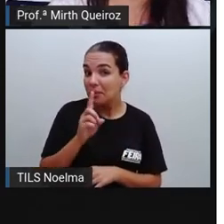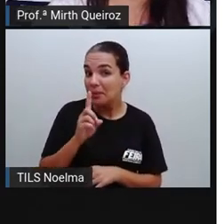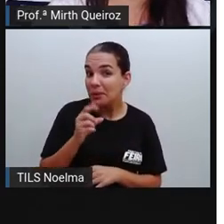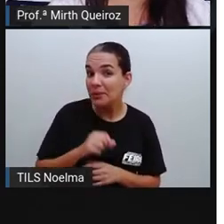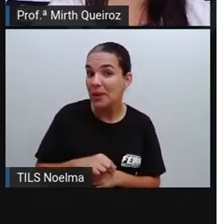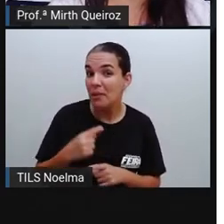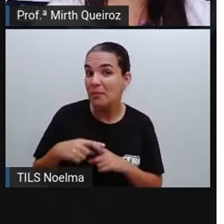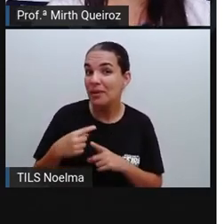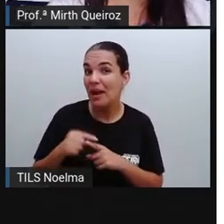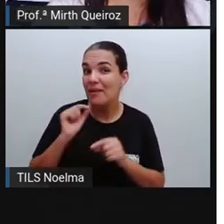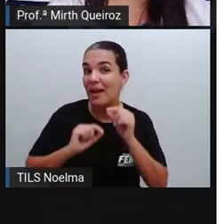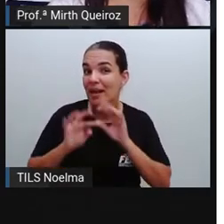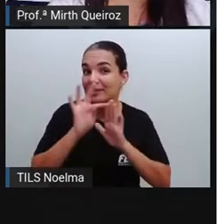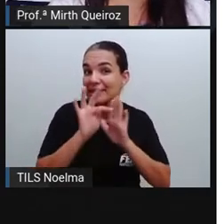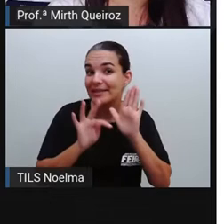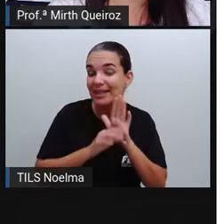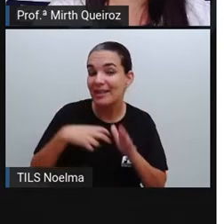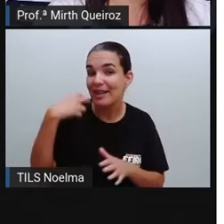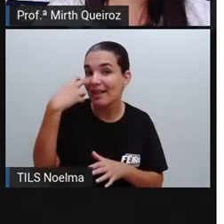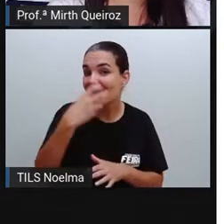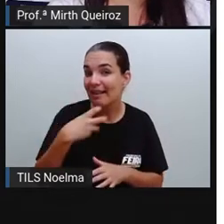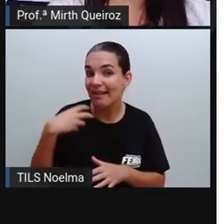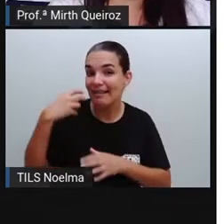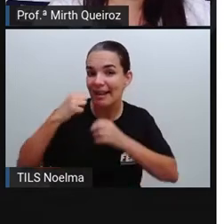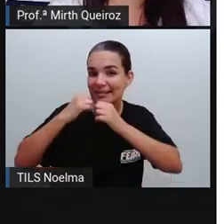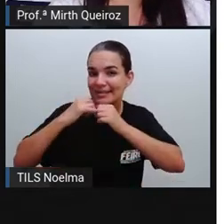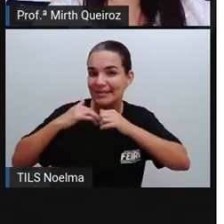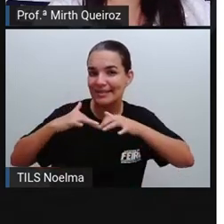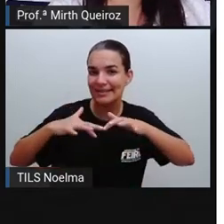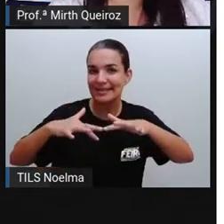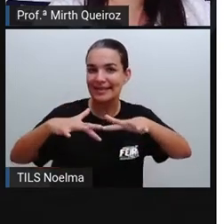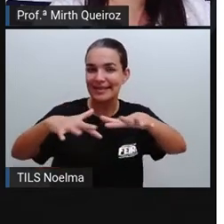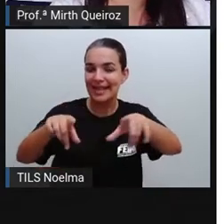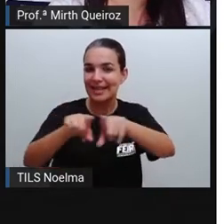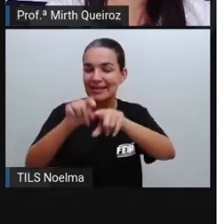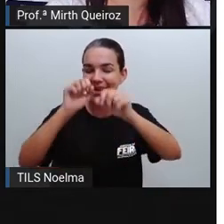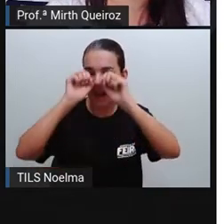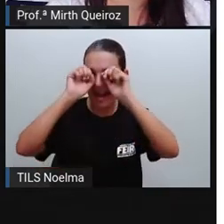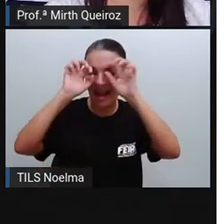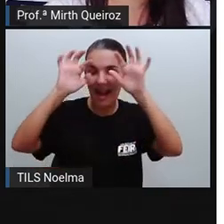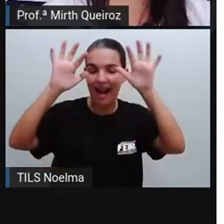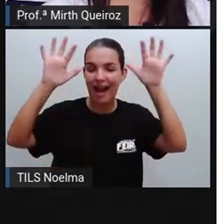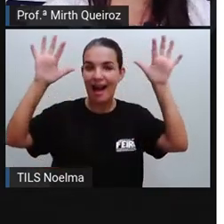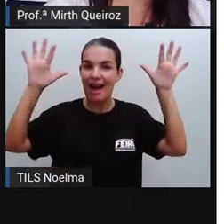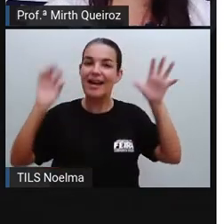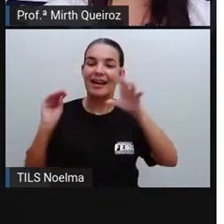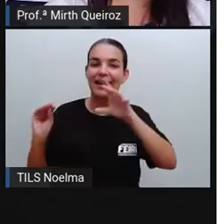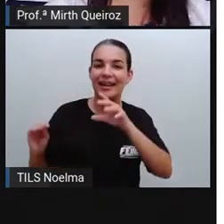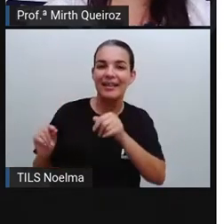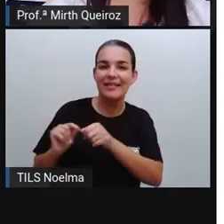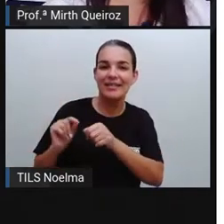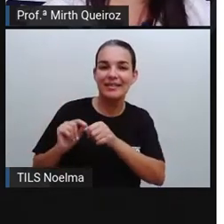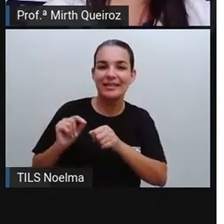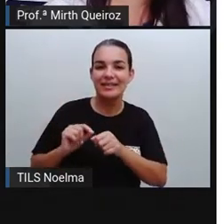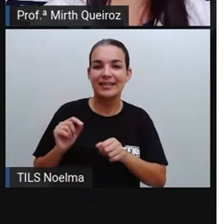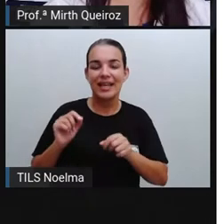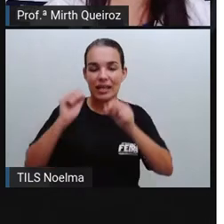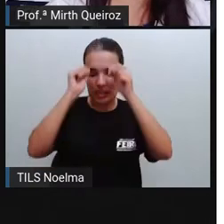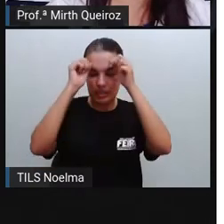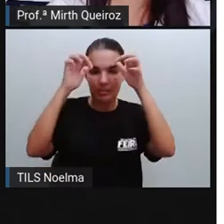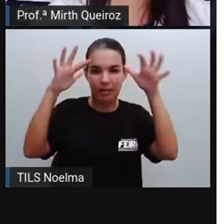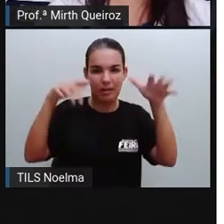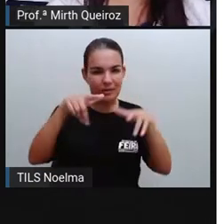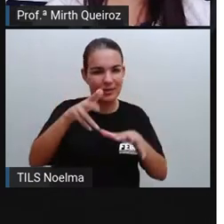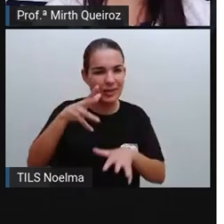evoluíssem e se tornassem muito interessantes e criativas. Quem aí nunca ouviu